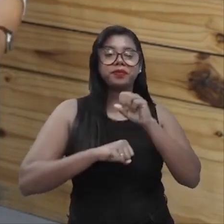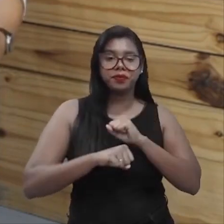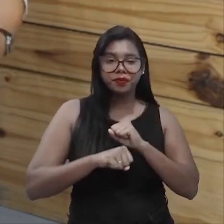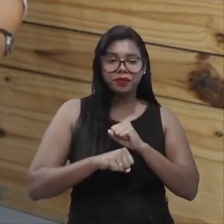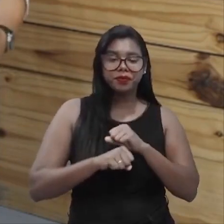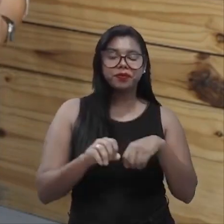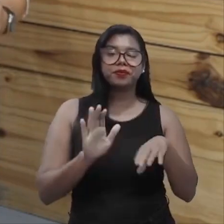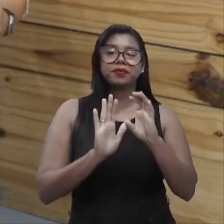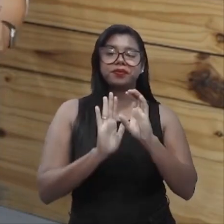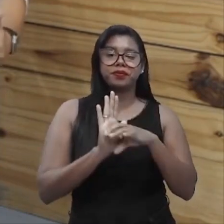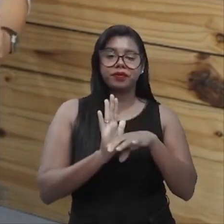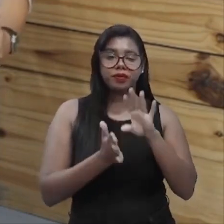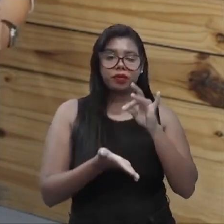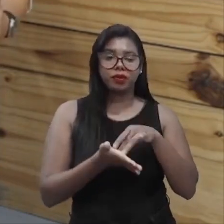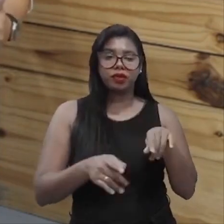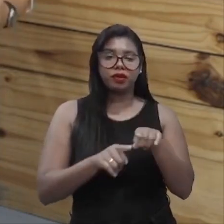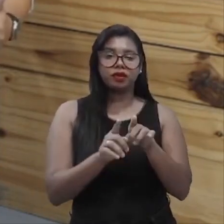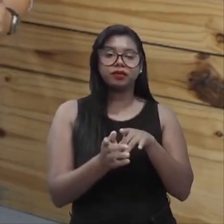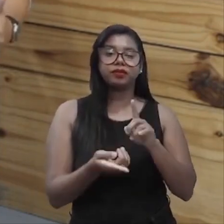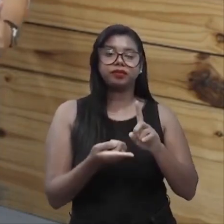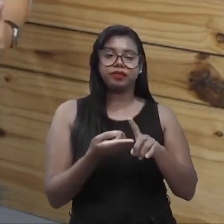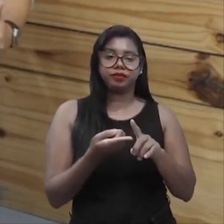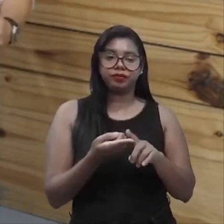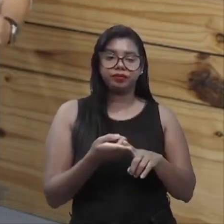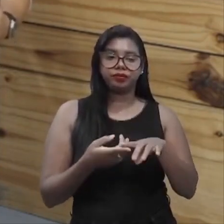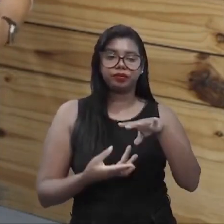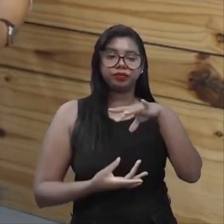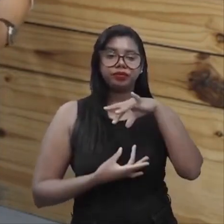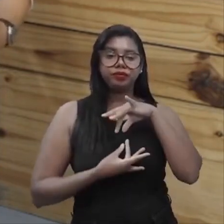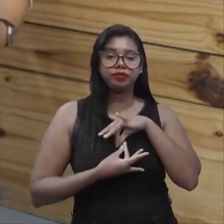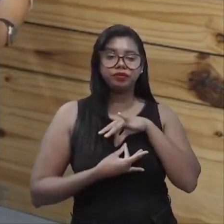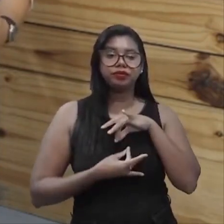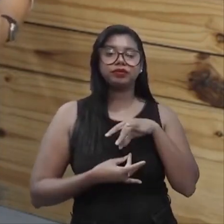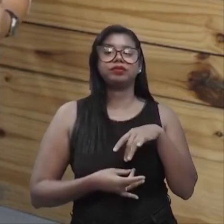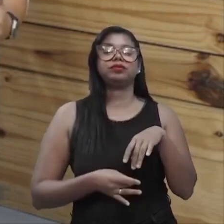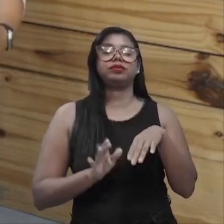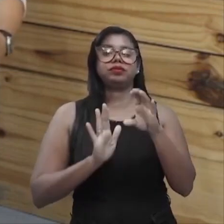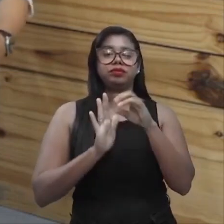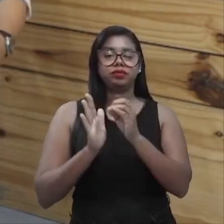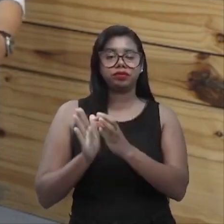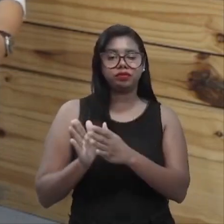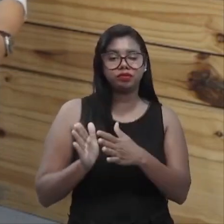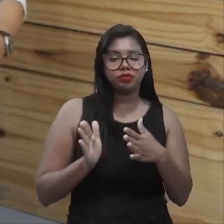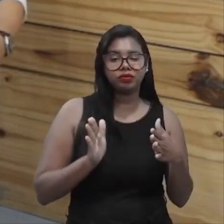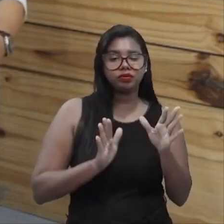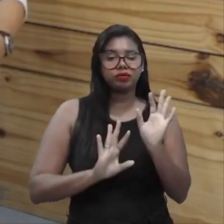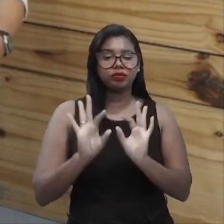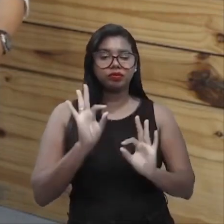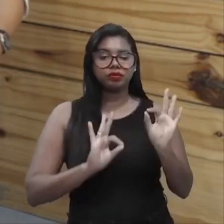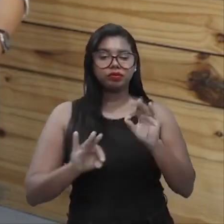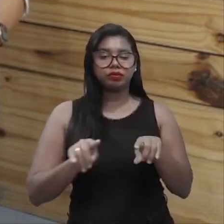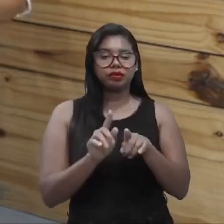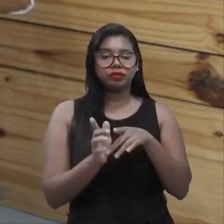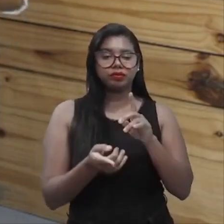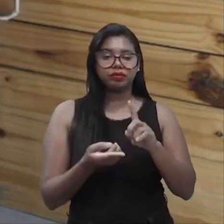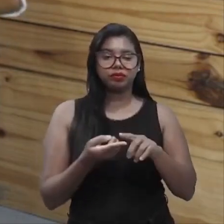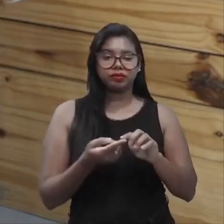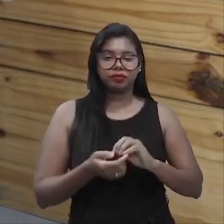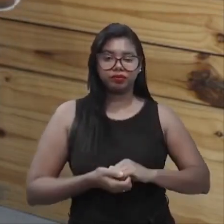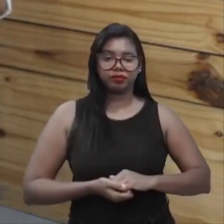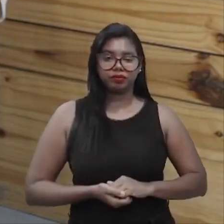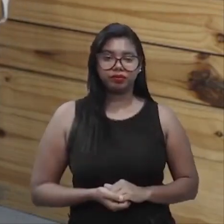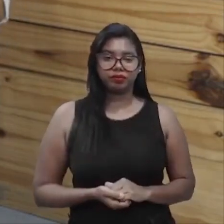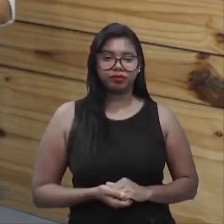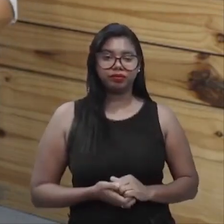concepção, da internalização do conceito de qualidade nos processos organizacionais. Isso